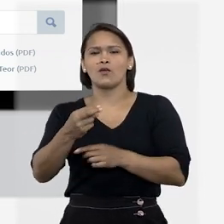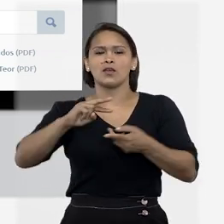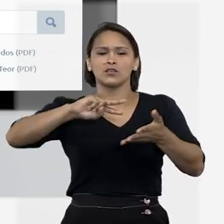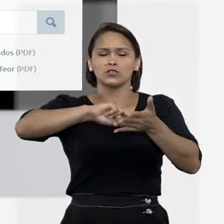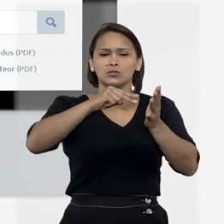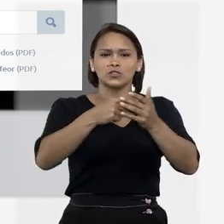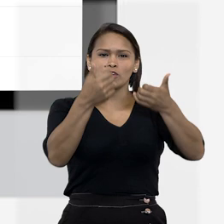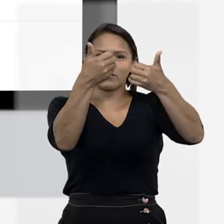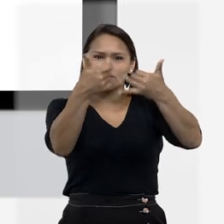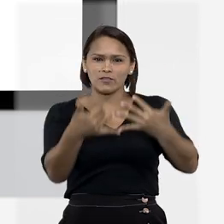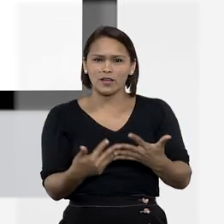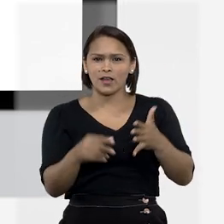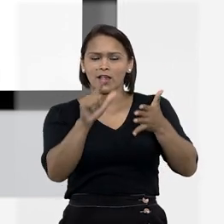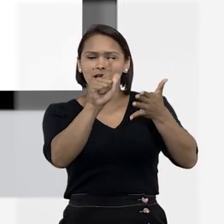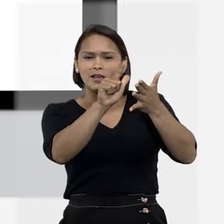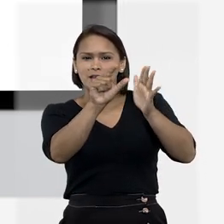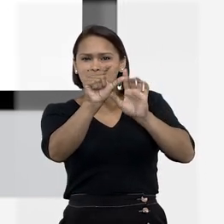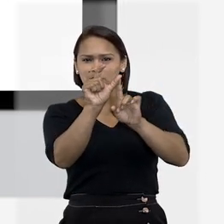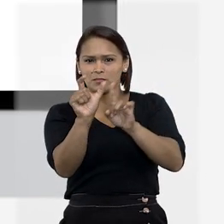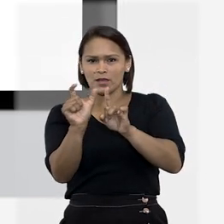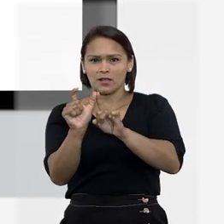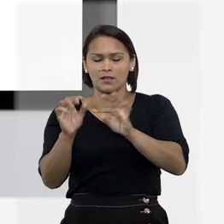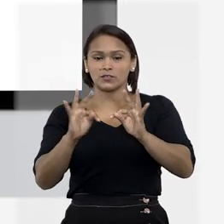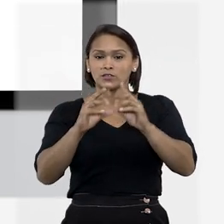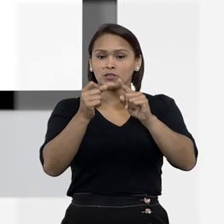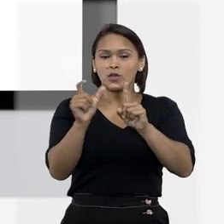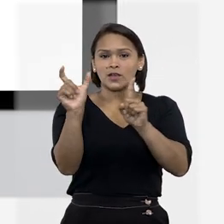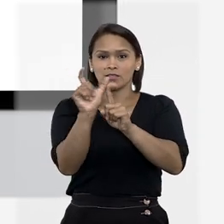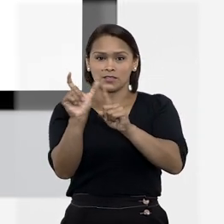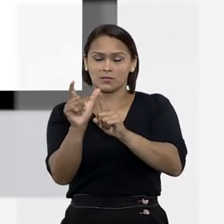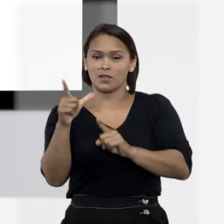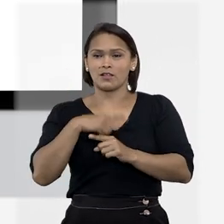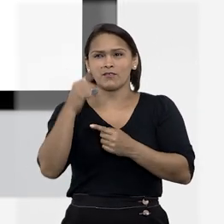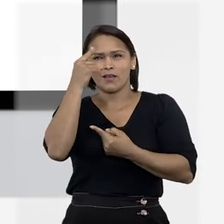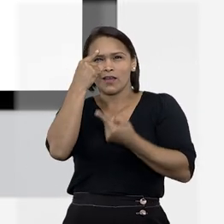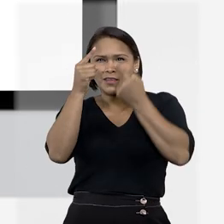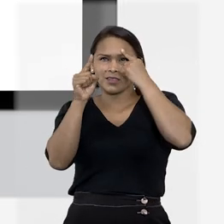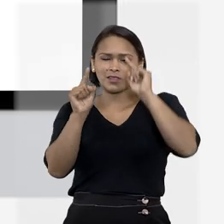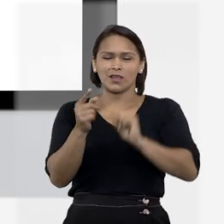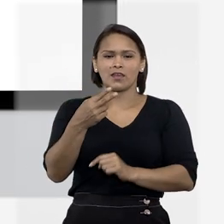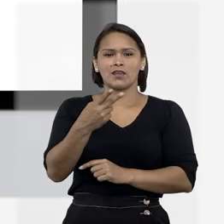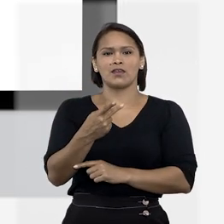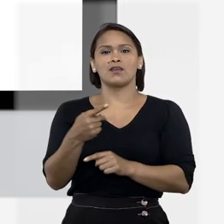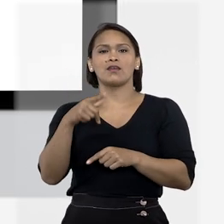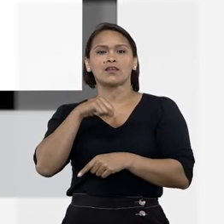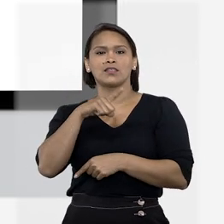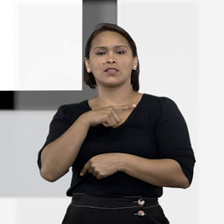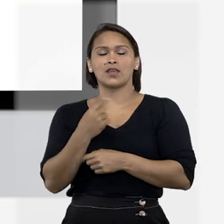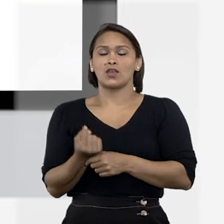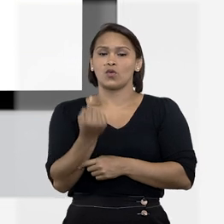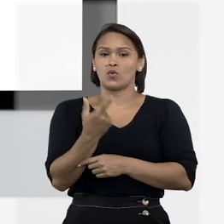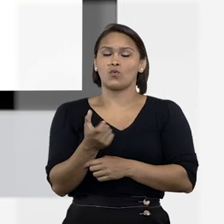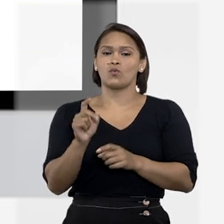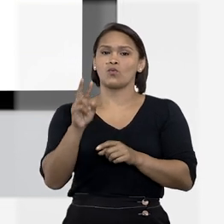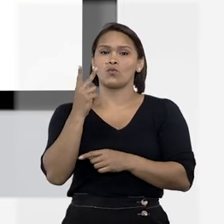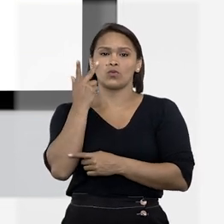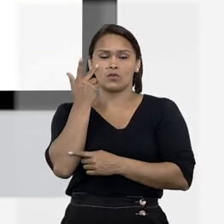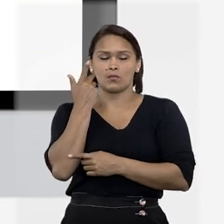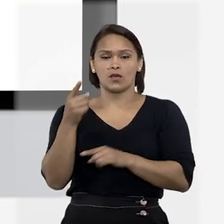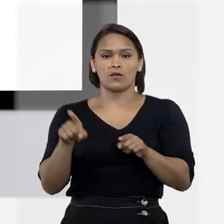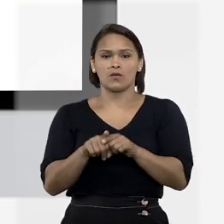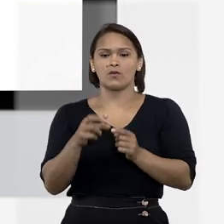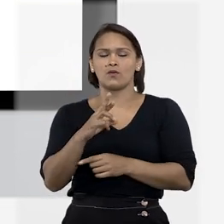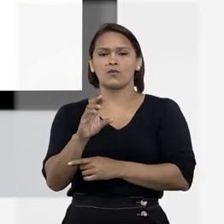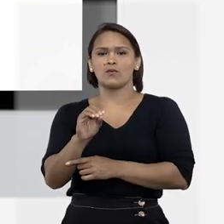caracteres. Repare que todas as palavras relacionadas à ideia prescrição possuem algo em comum, o